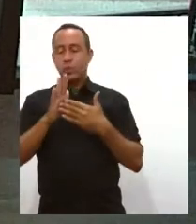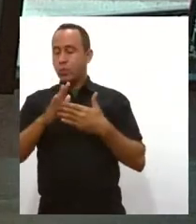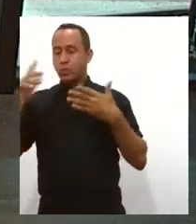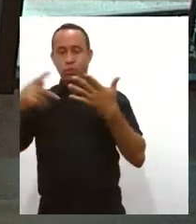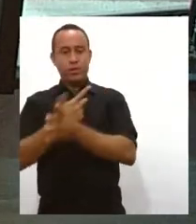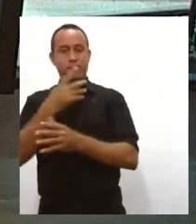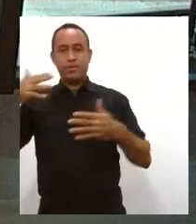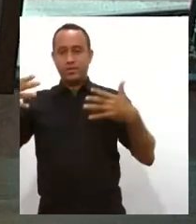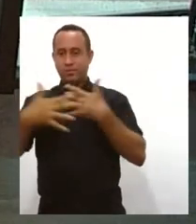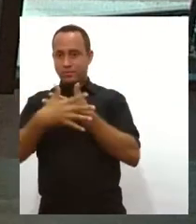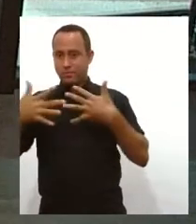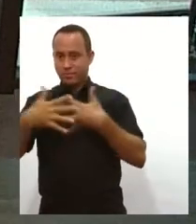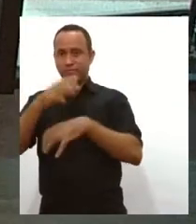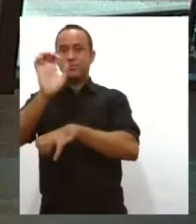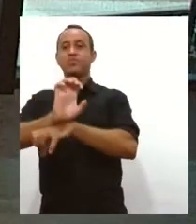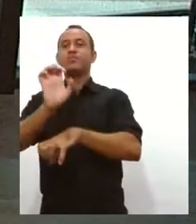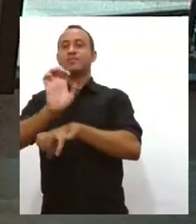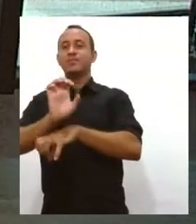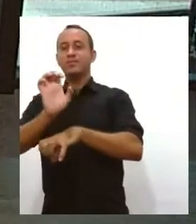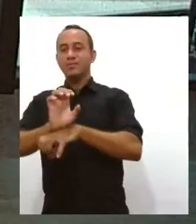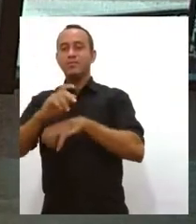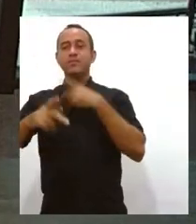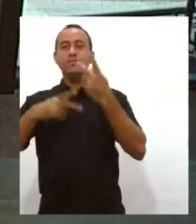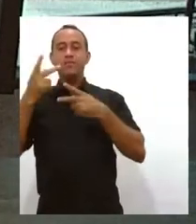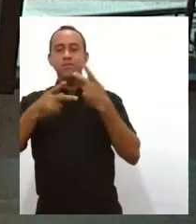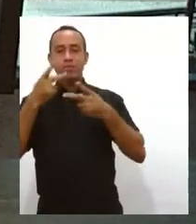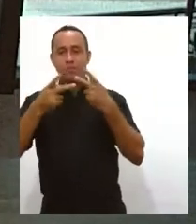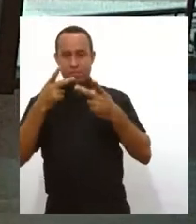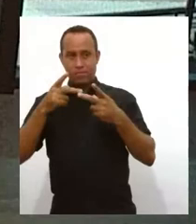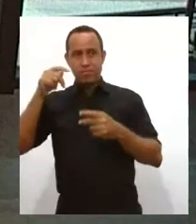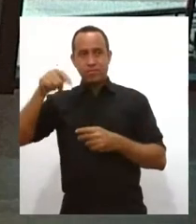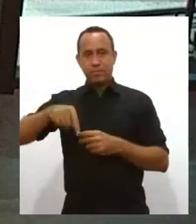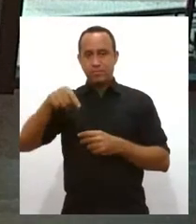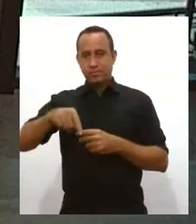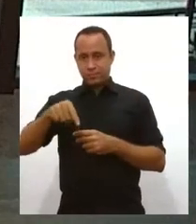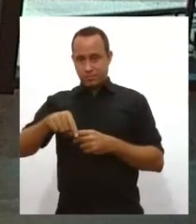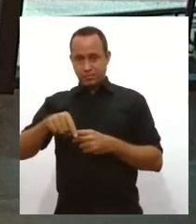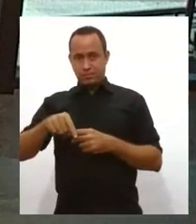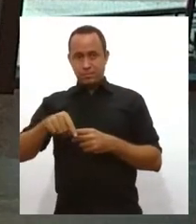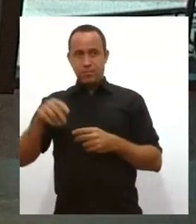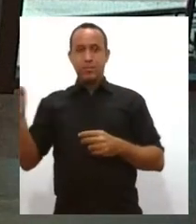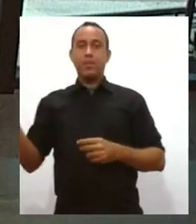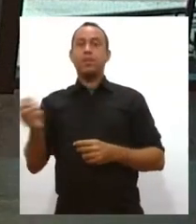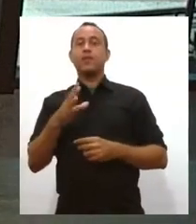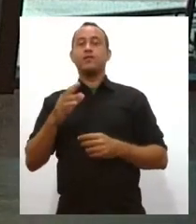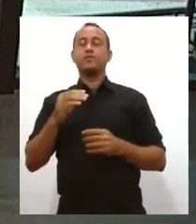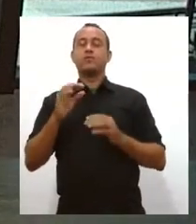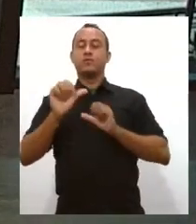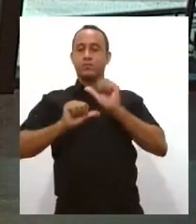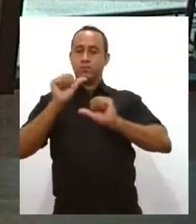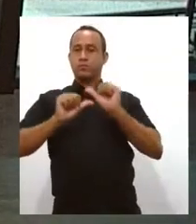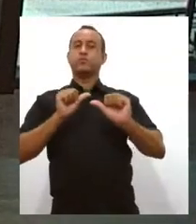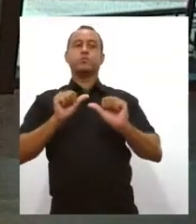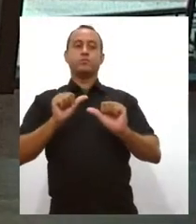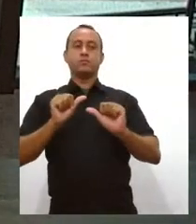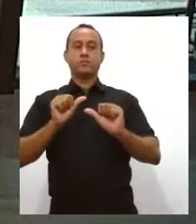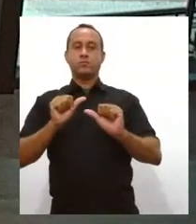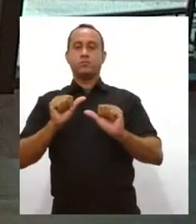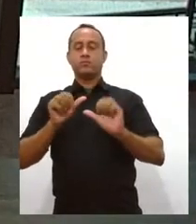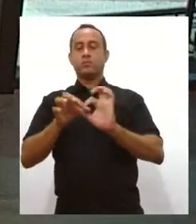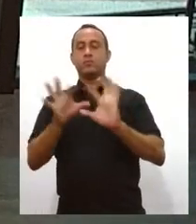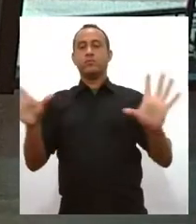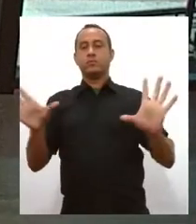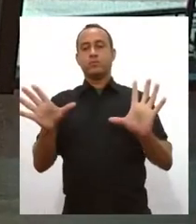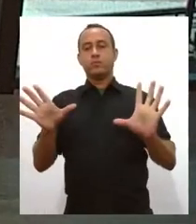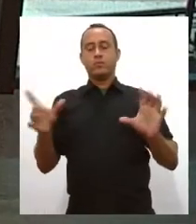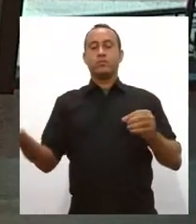cidade, no nosso estado. E vamos falar, nesta edição, sobre as novas alterações em relação à liberação dessa